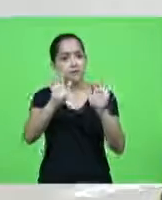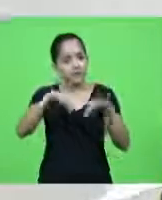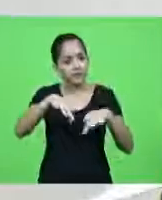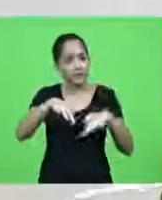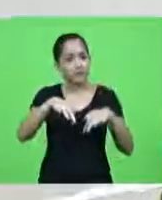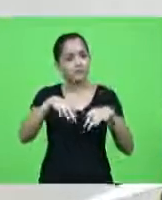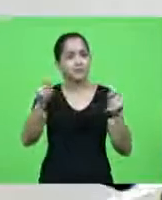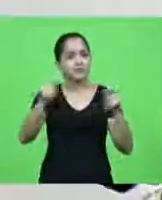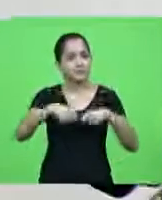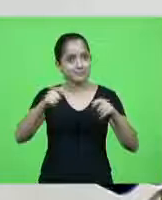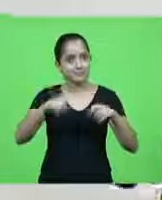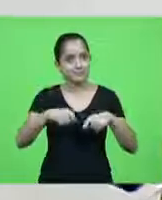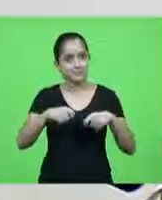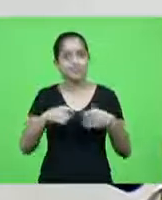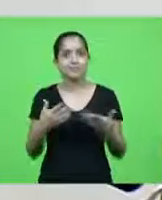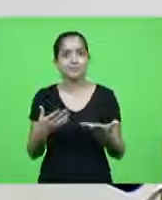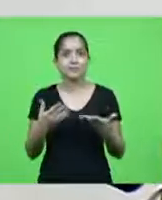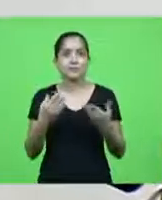vergonha